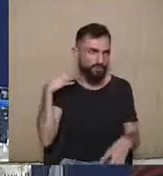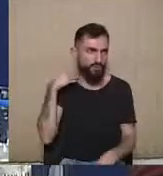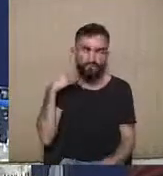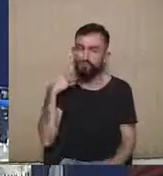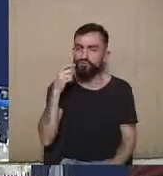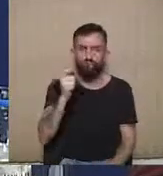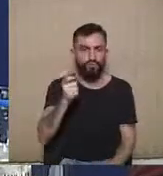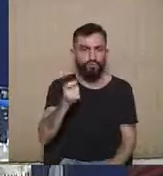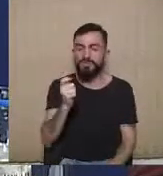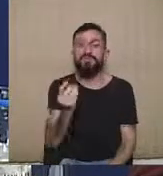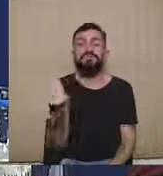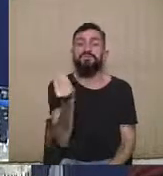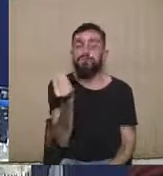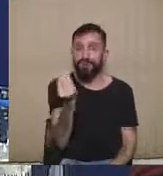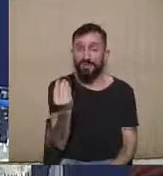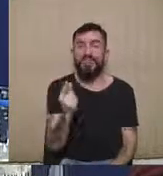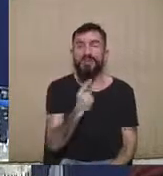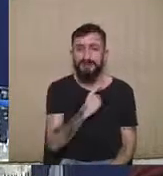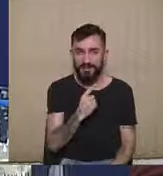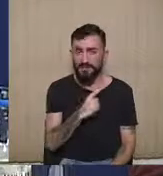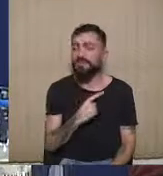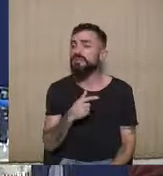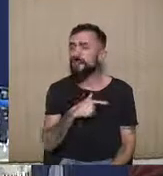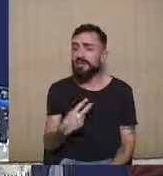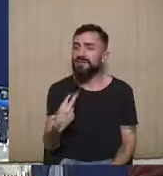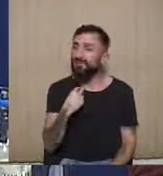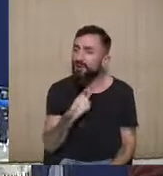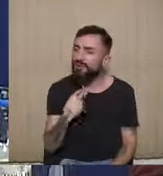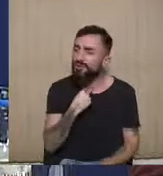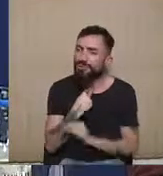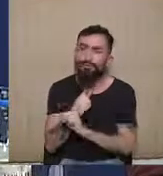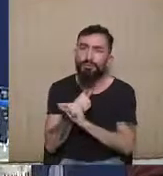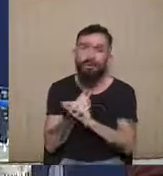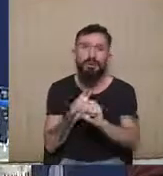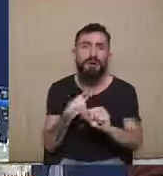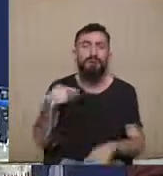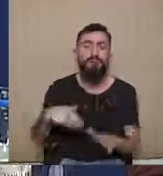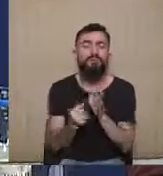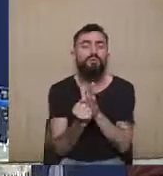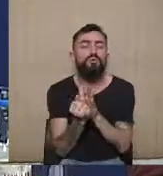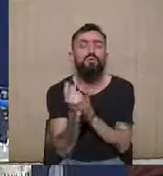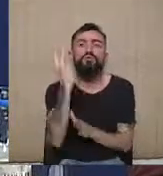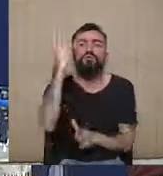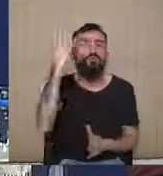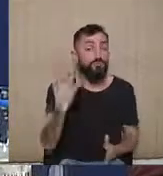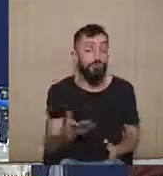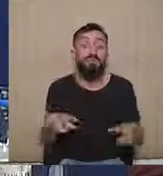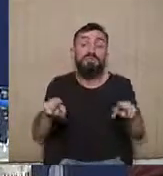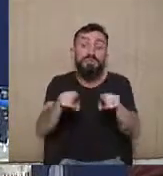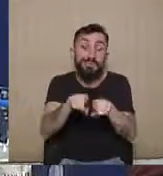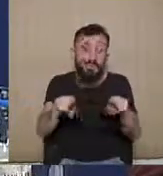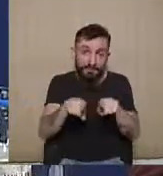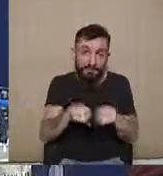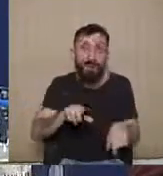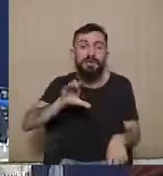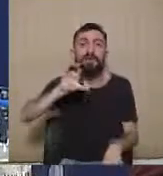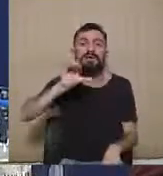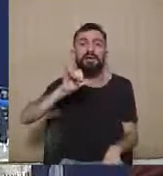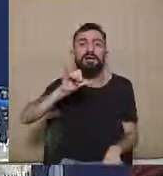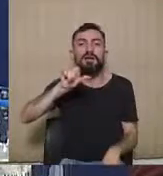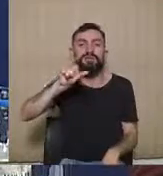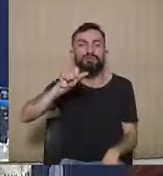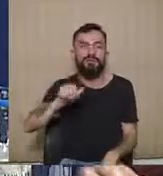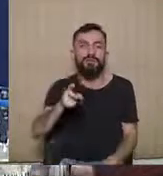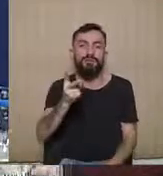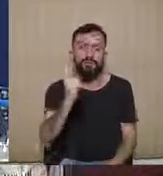nós temos múltiplos ilícitos, nós temos caixa 2.0, temos uma questão que é muito importante,